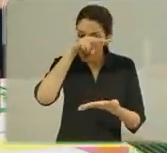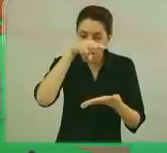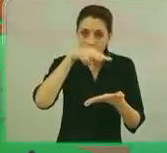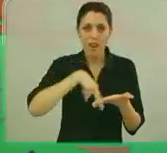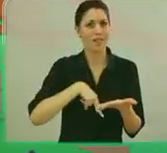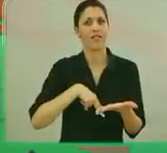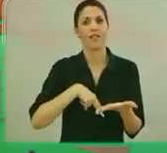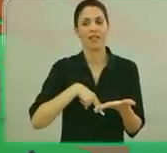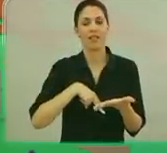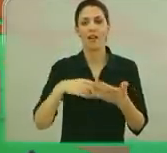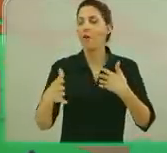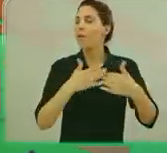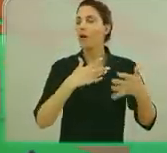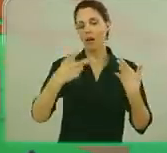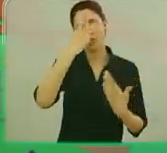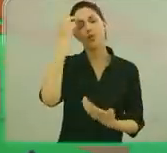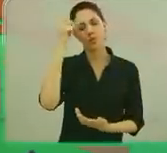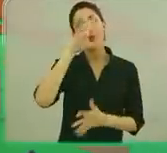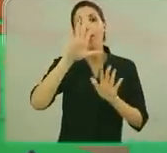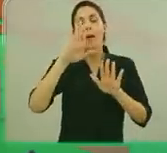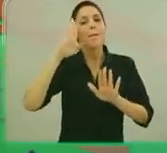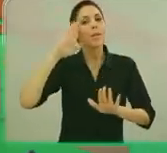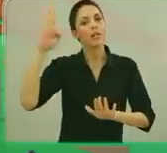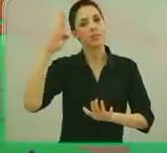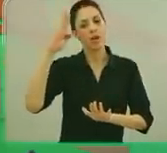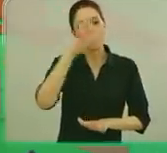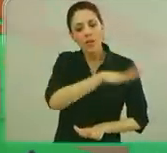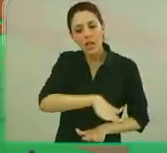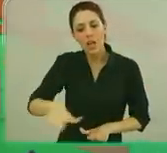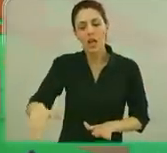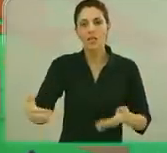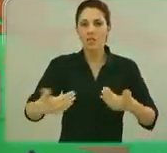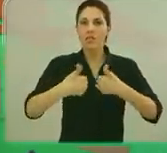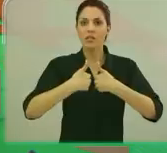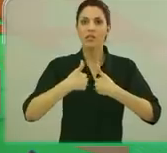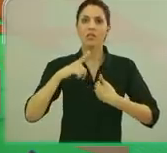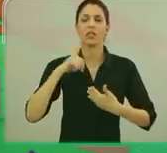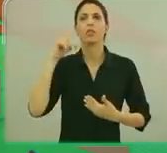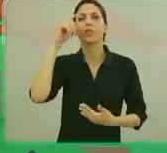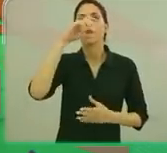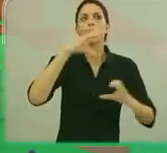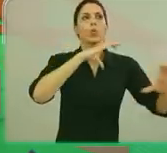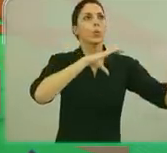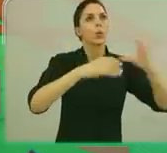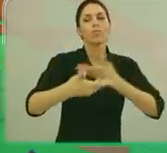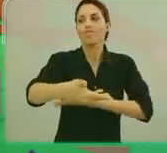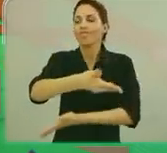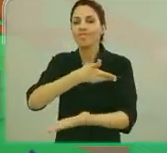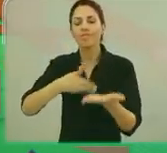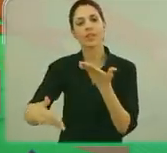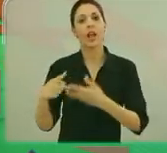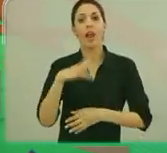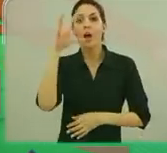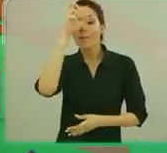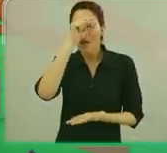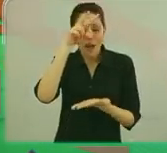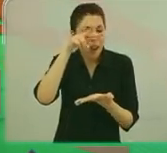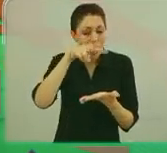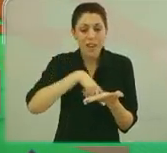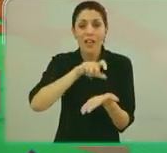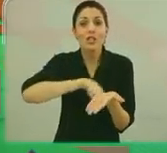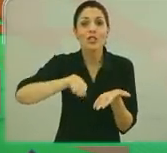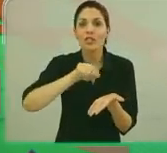aprender a ler, tudo para qualquer pessoa, Mas mesmo uma criança autista, através de todas as dificuldades de interação, de comunicação,